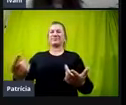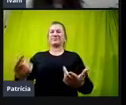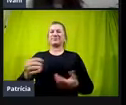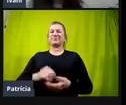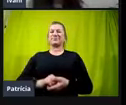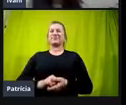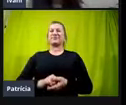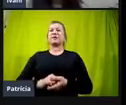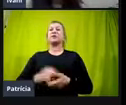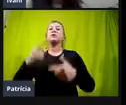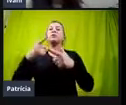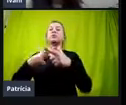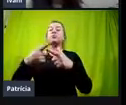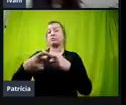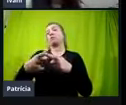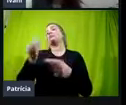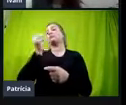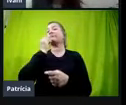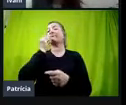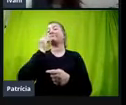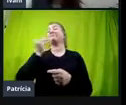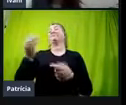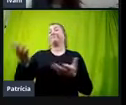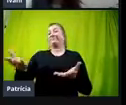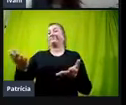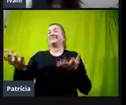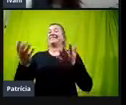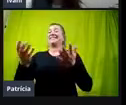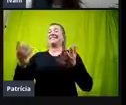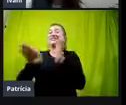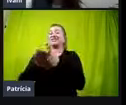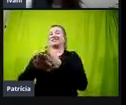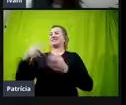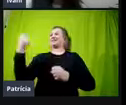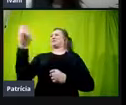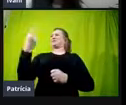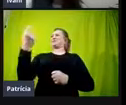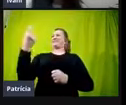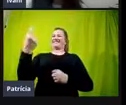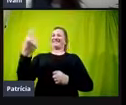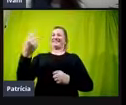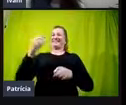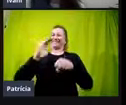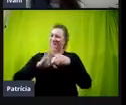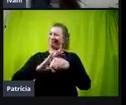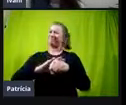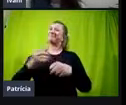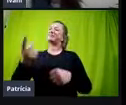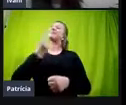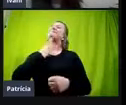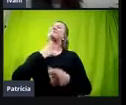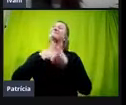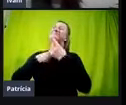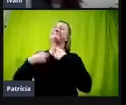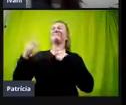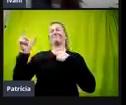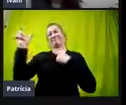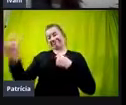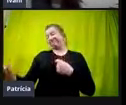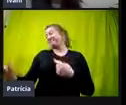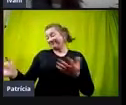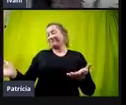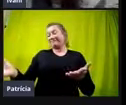Não é porque, obviamente, ele gostaria de chegar sozinho na instituição, né? Ele tem esse desejo. Ok,